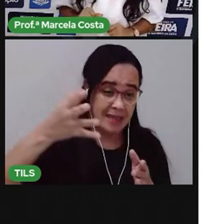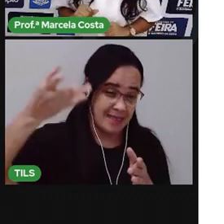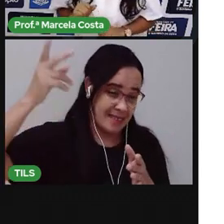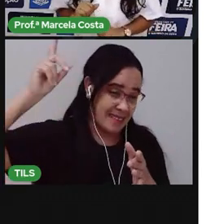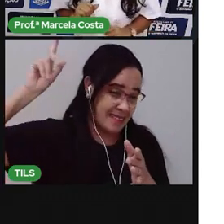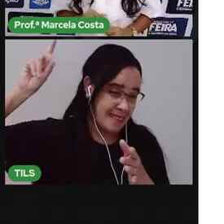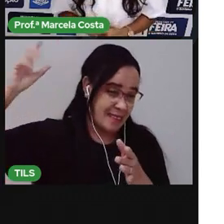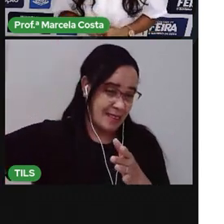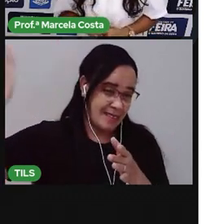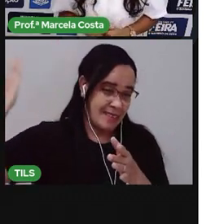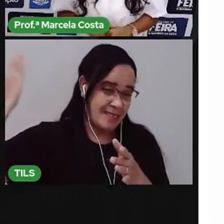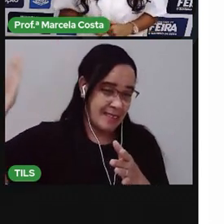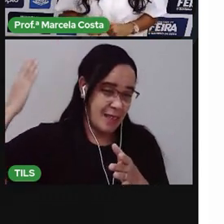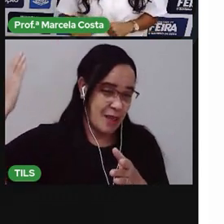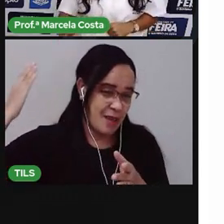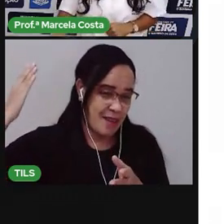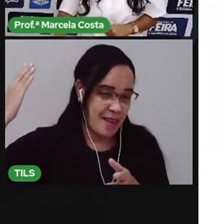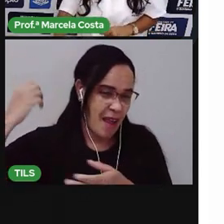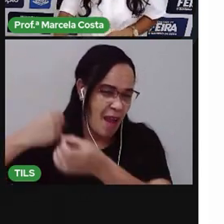do tempo da vovó.